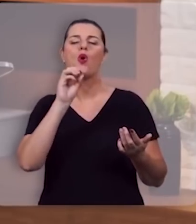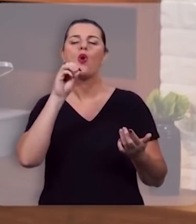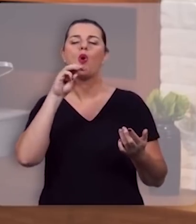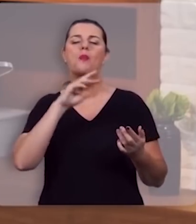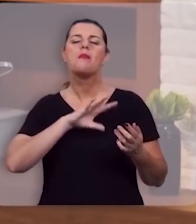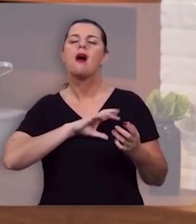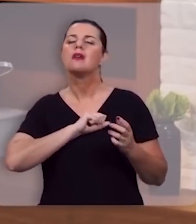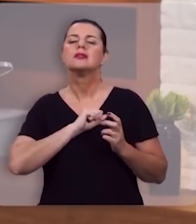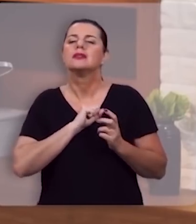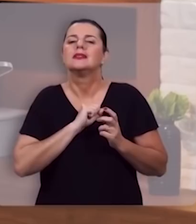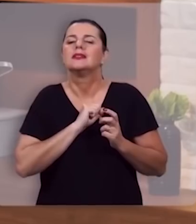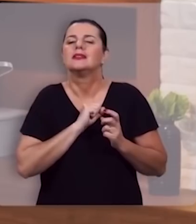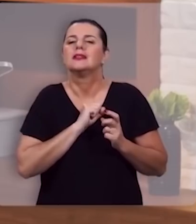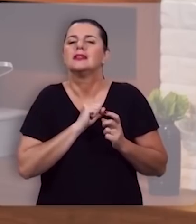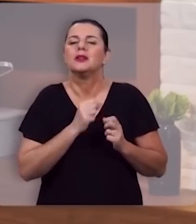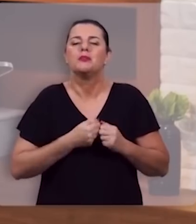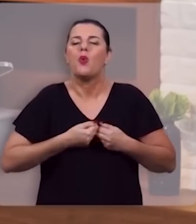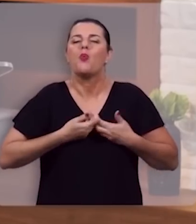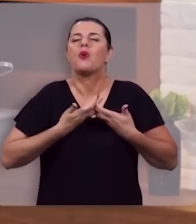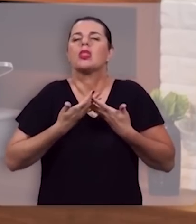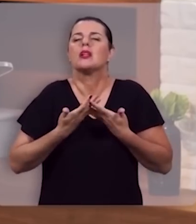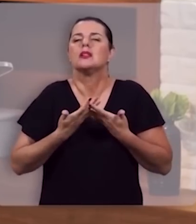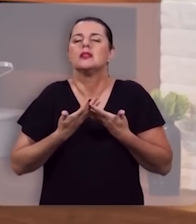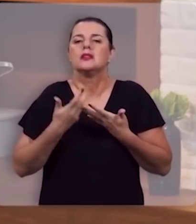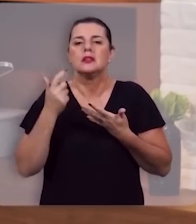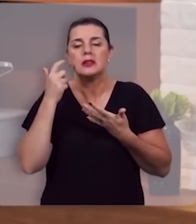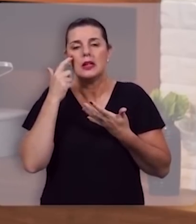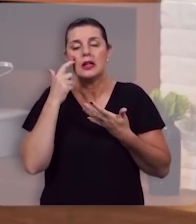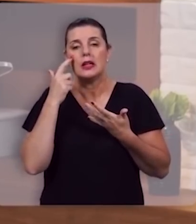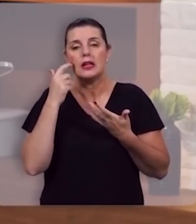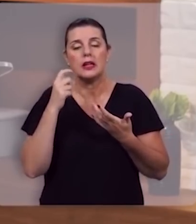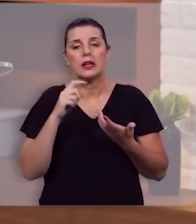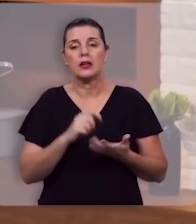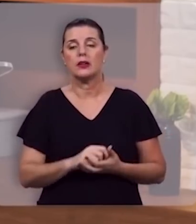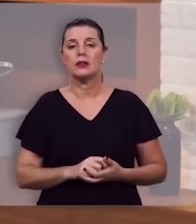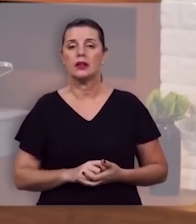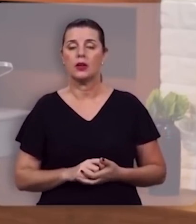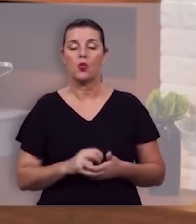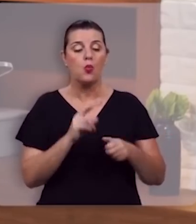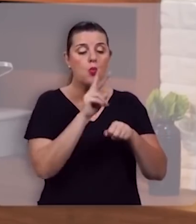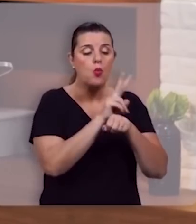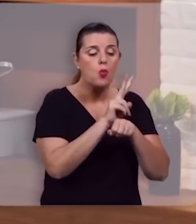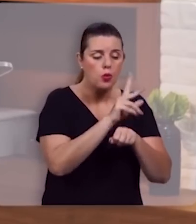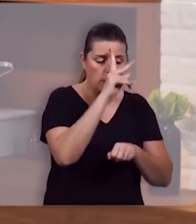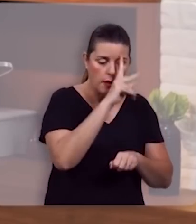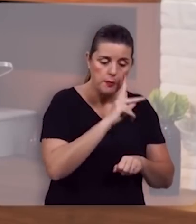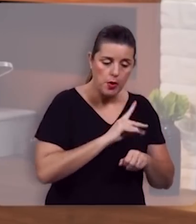Paulo diz ninguém jamais odiou a sua própria carne antes alimente e dela cuida